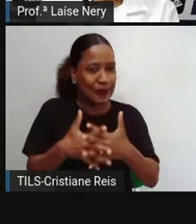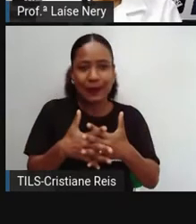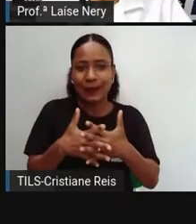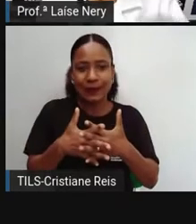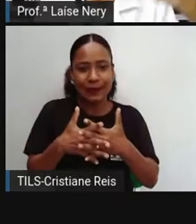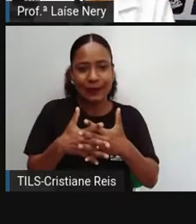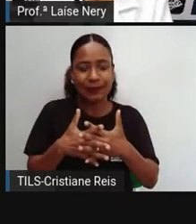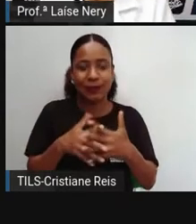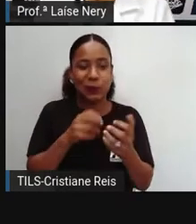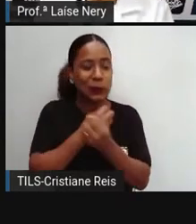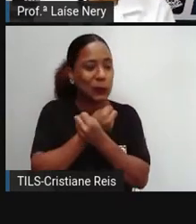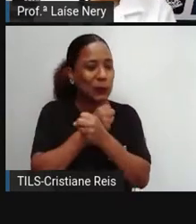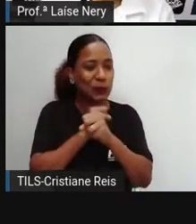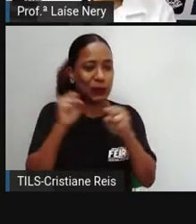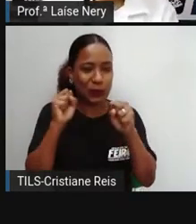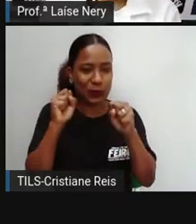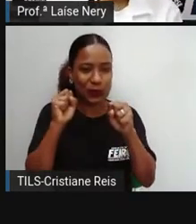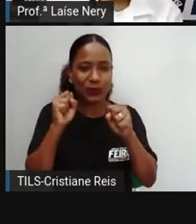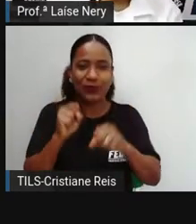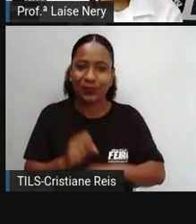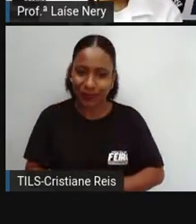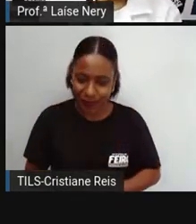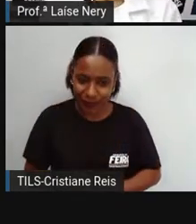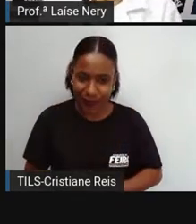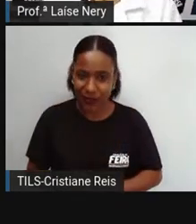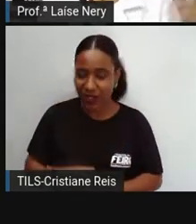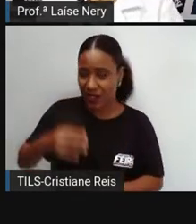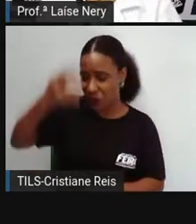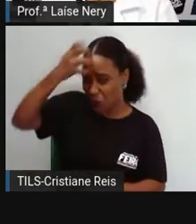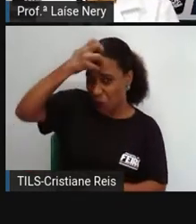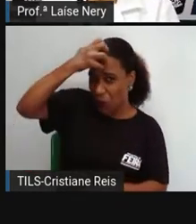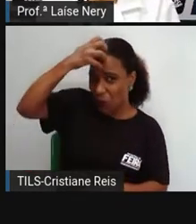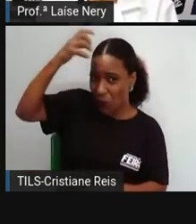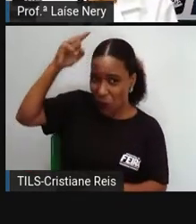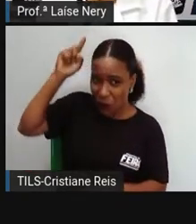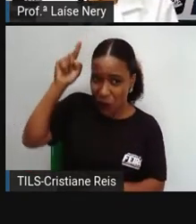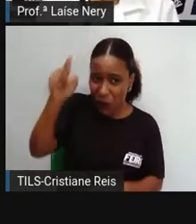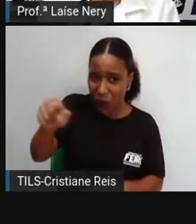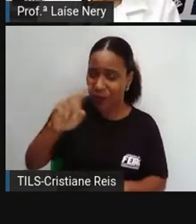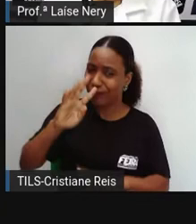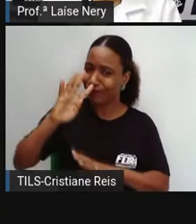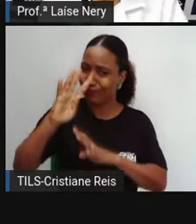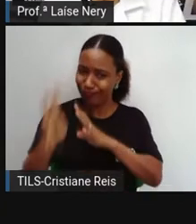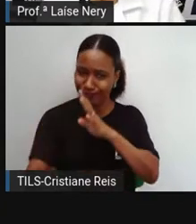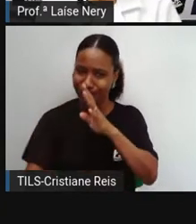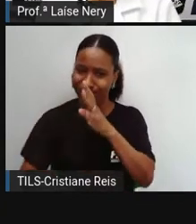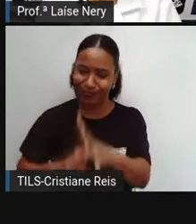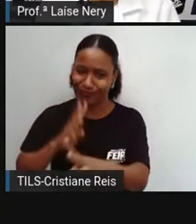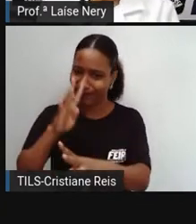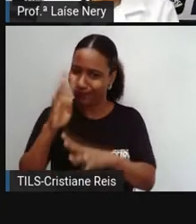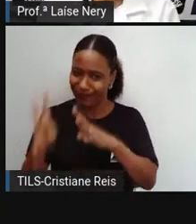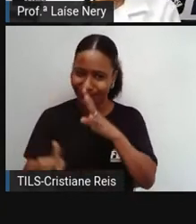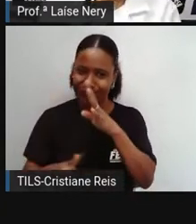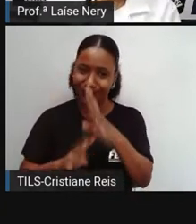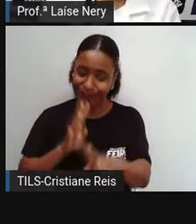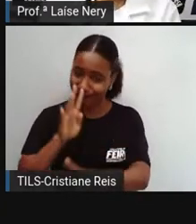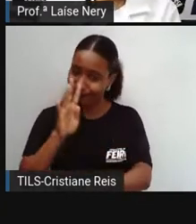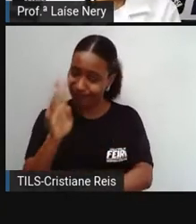culpar e acusar outras pessoas pelos seus erros, pela sua vida,